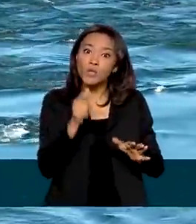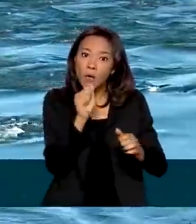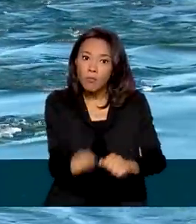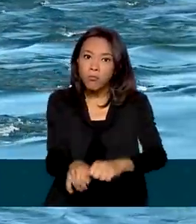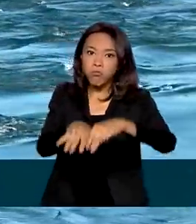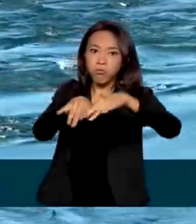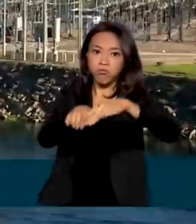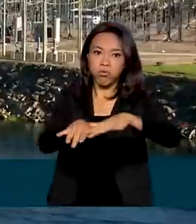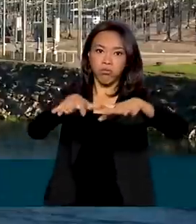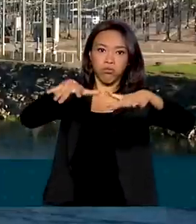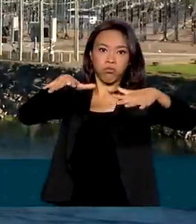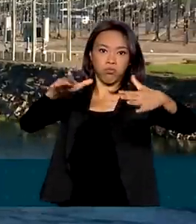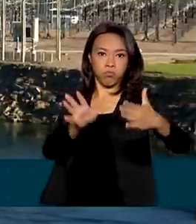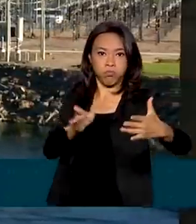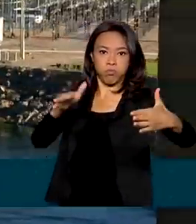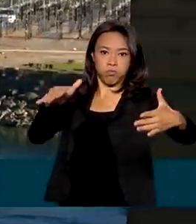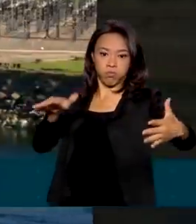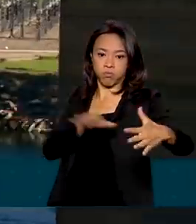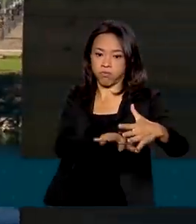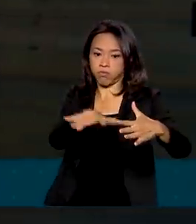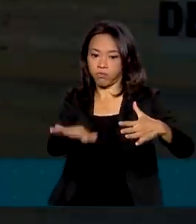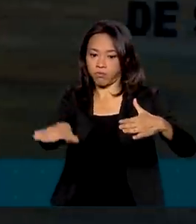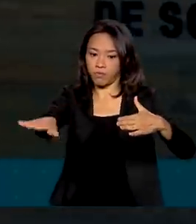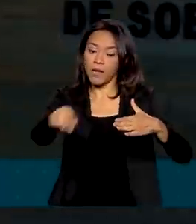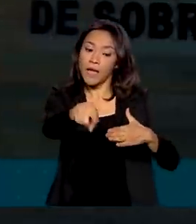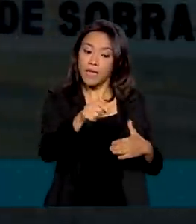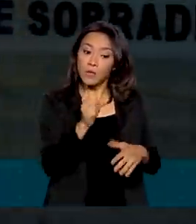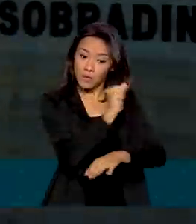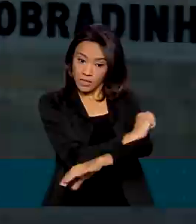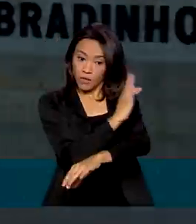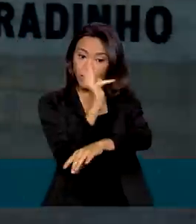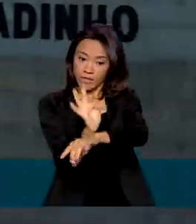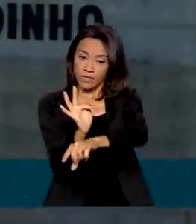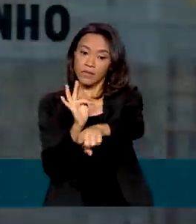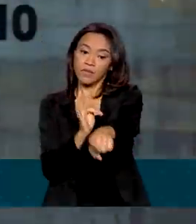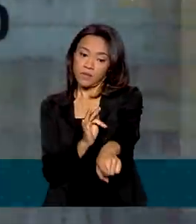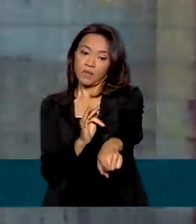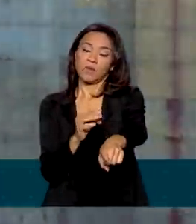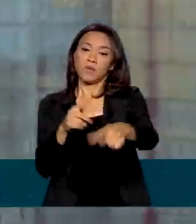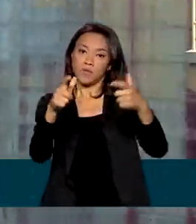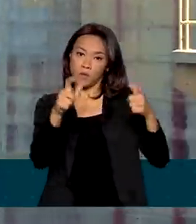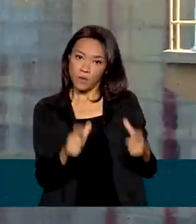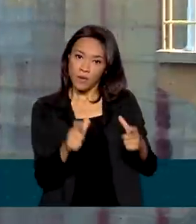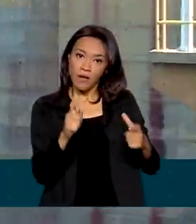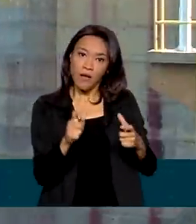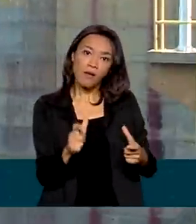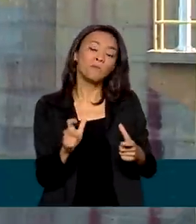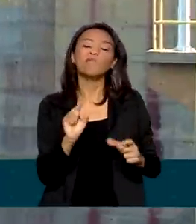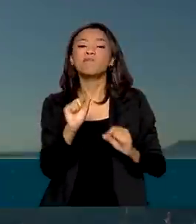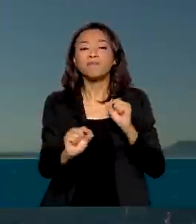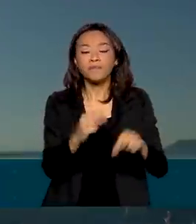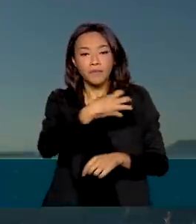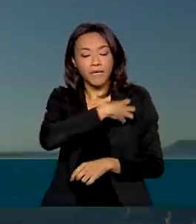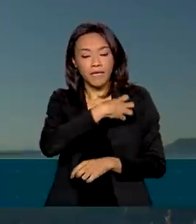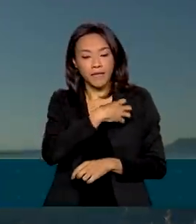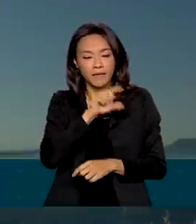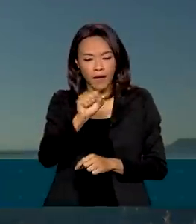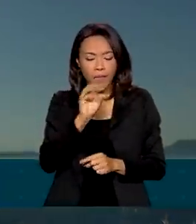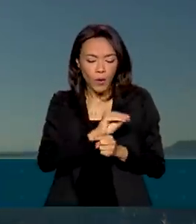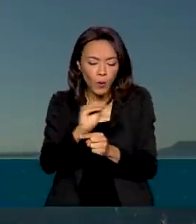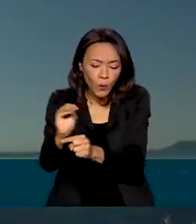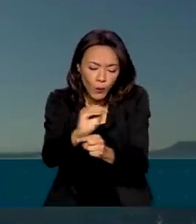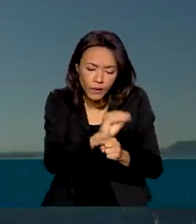rios. No caso do São Francisco, a água que fica armazenada na barragem de Sobradinho, no extremo norte da Bahia, serve para